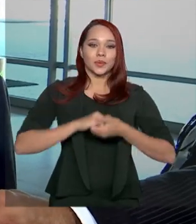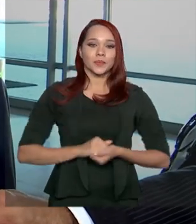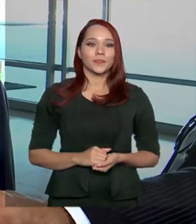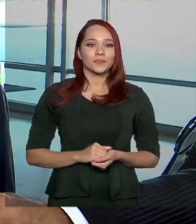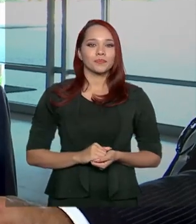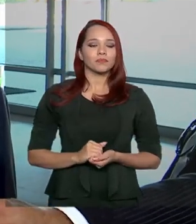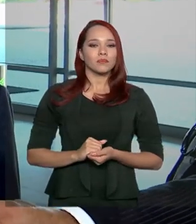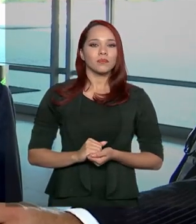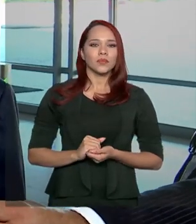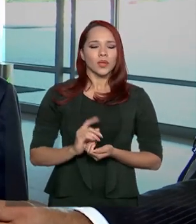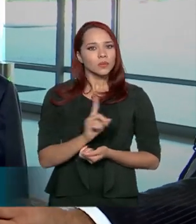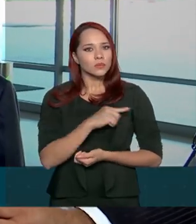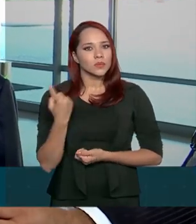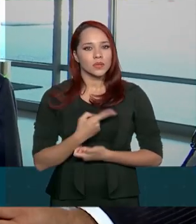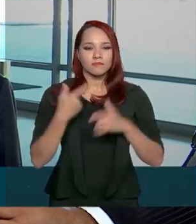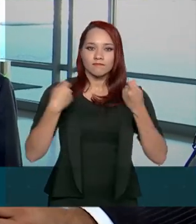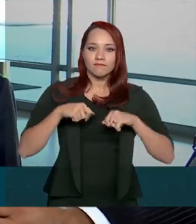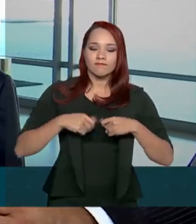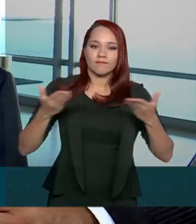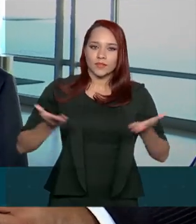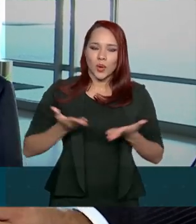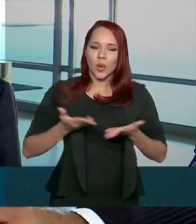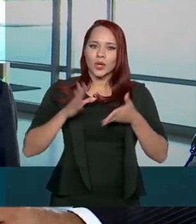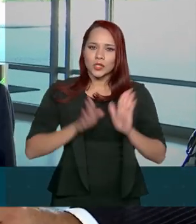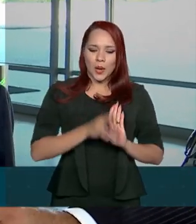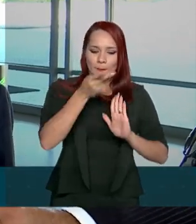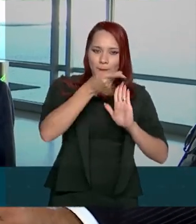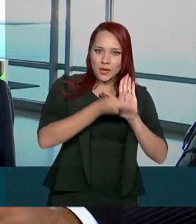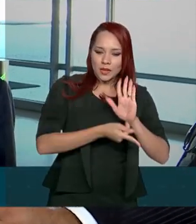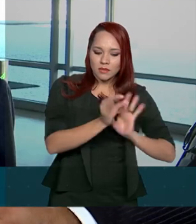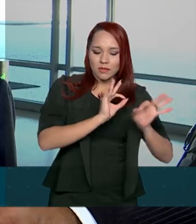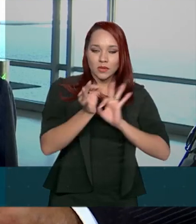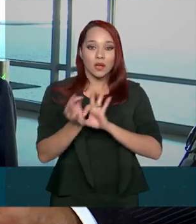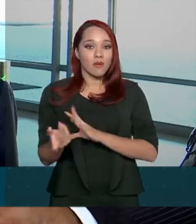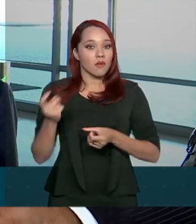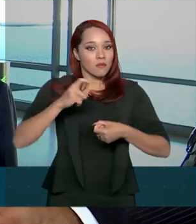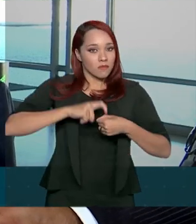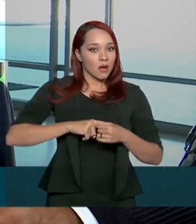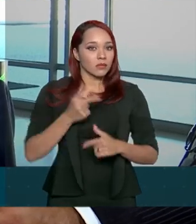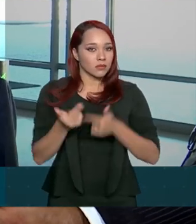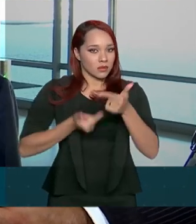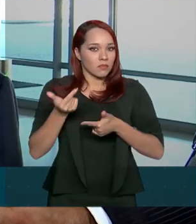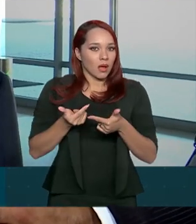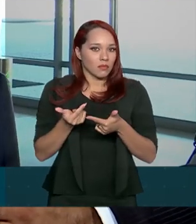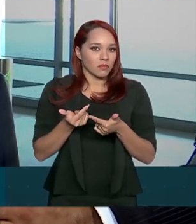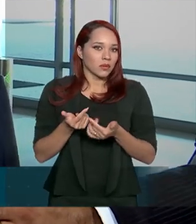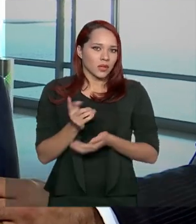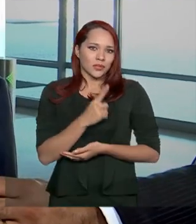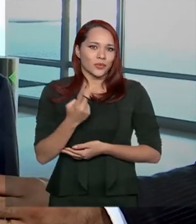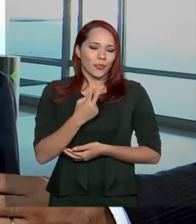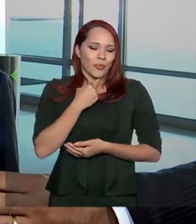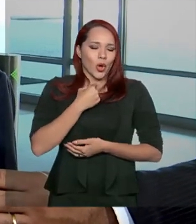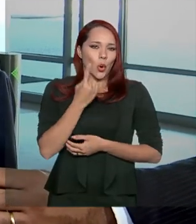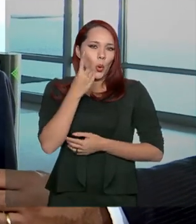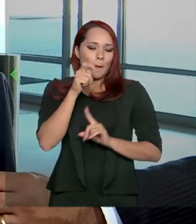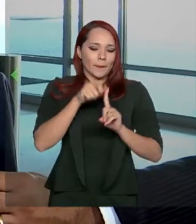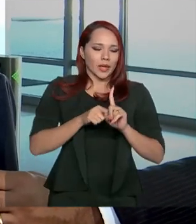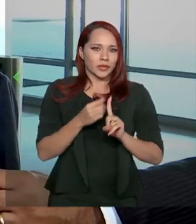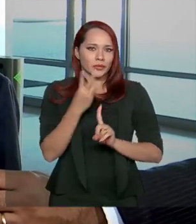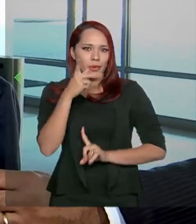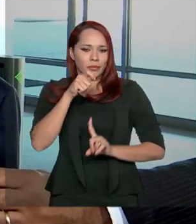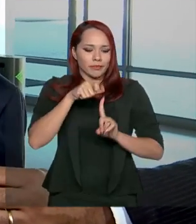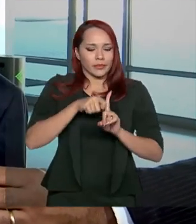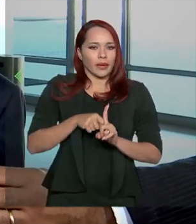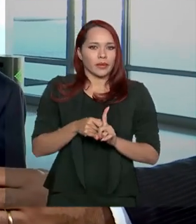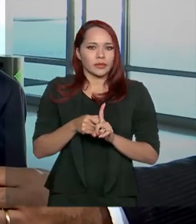Nós precisamos agora já planejar o retorno, quer dizer, nós não podemos, daqui a um mês, dois meses,